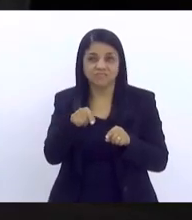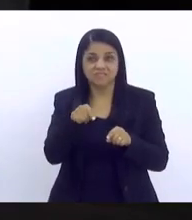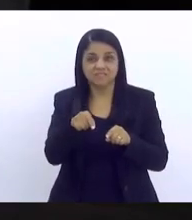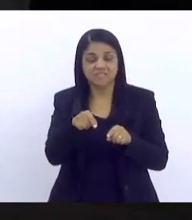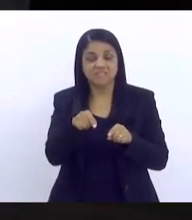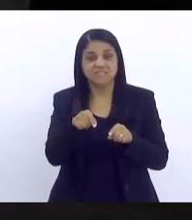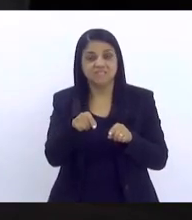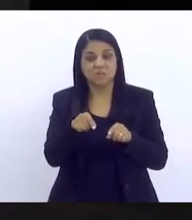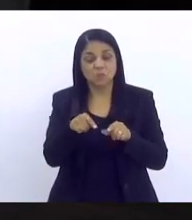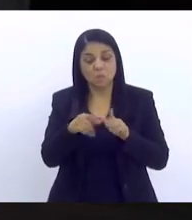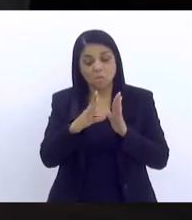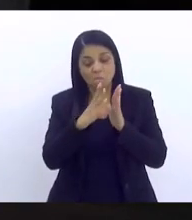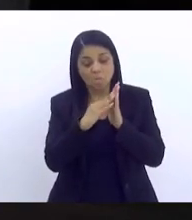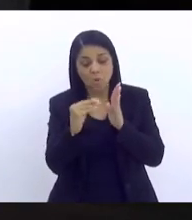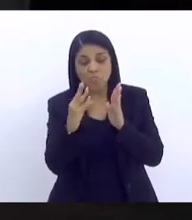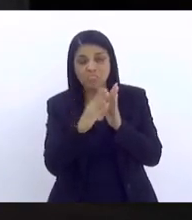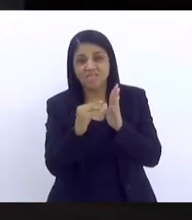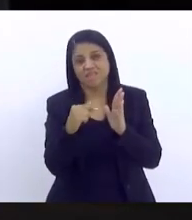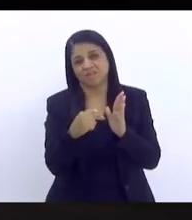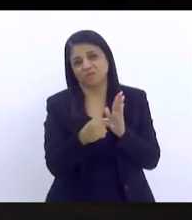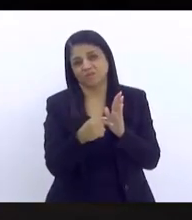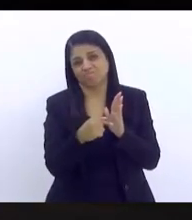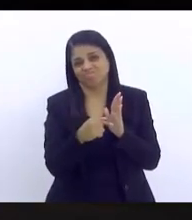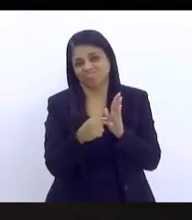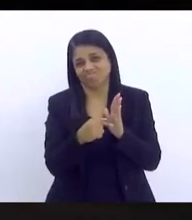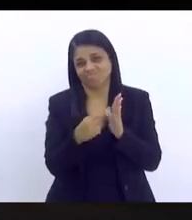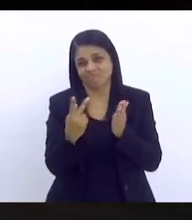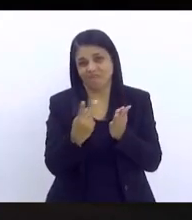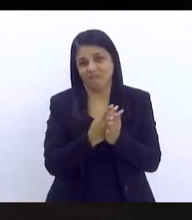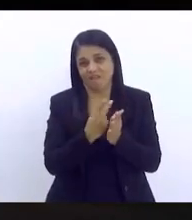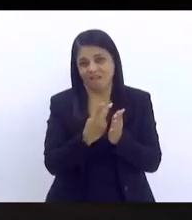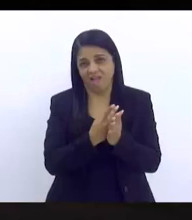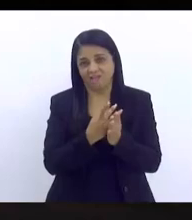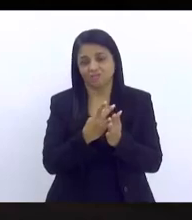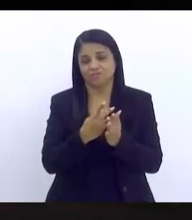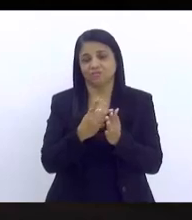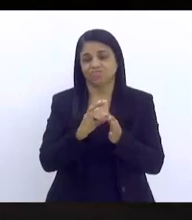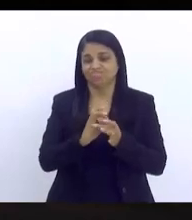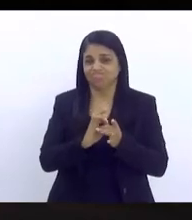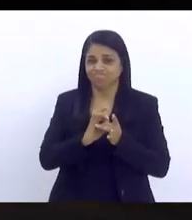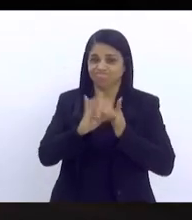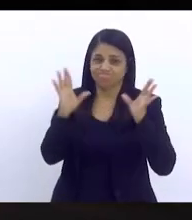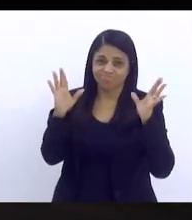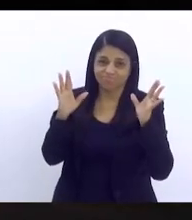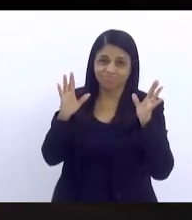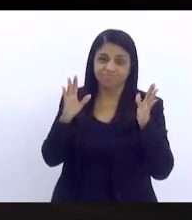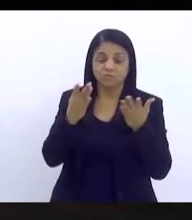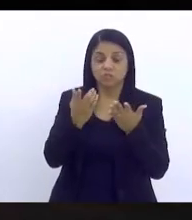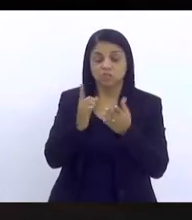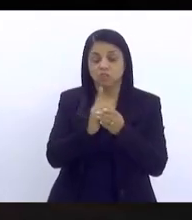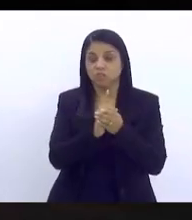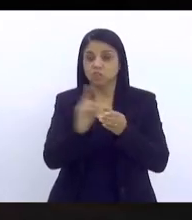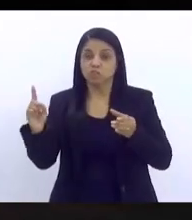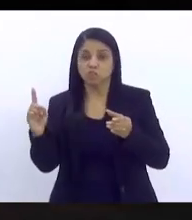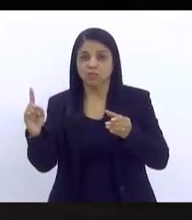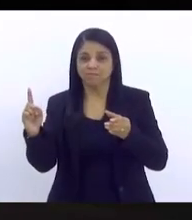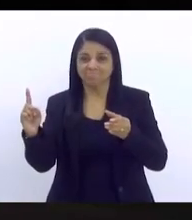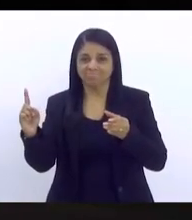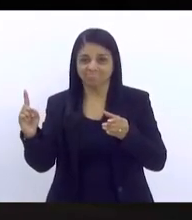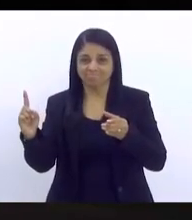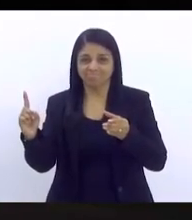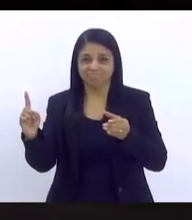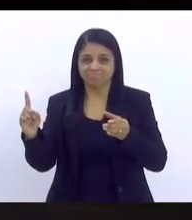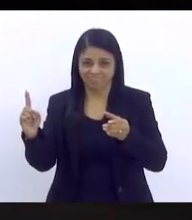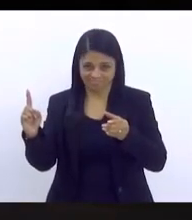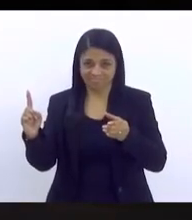determinado modelo, é o êxito de um modelo neoliberal excludente. quer dizer assim, legal que está tudo fracassando, porque